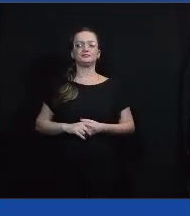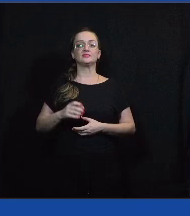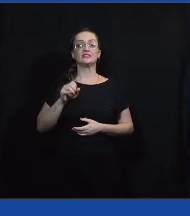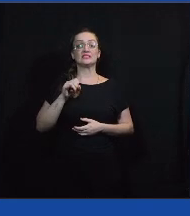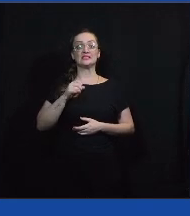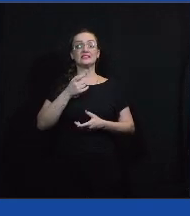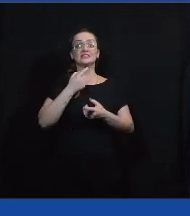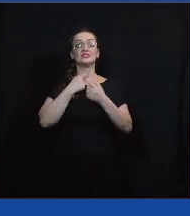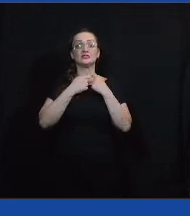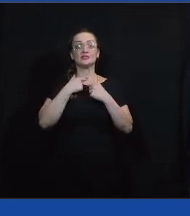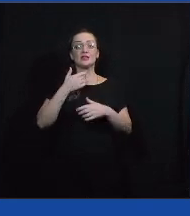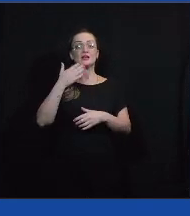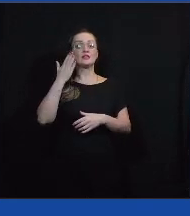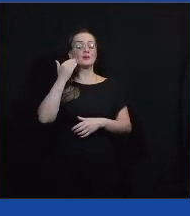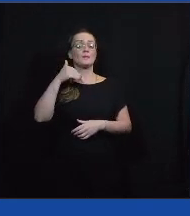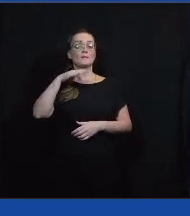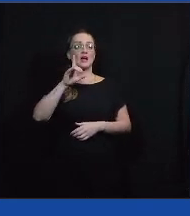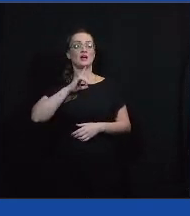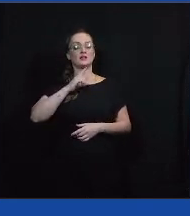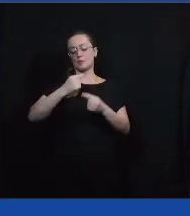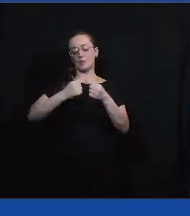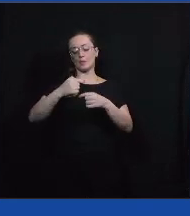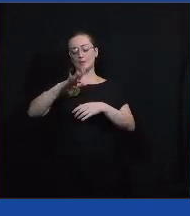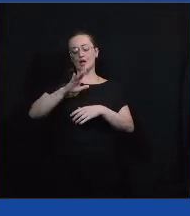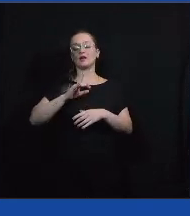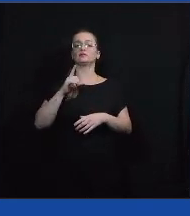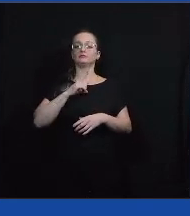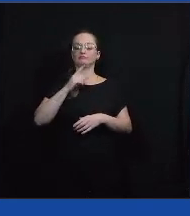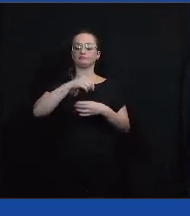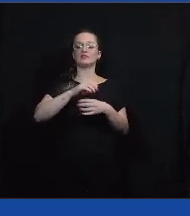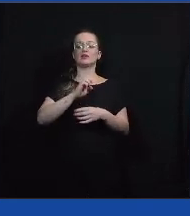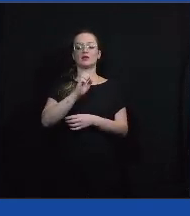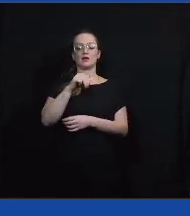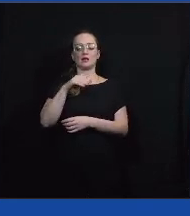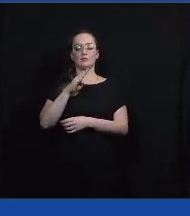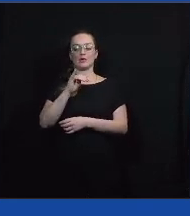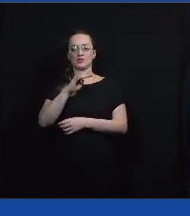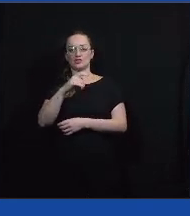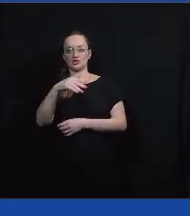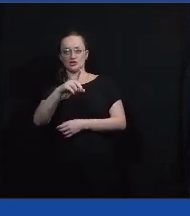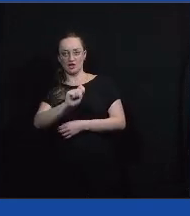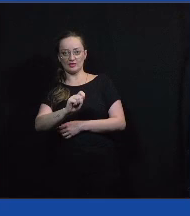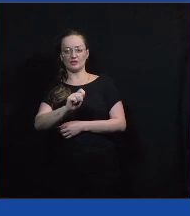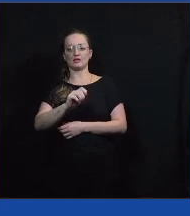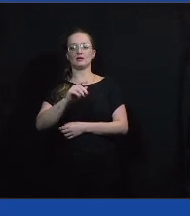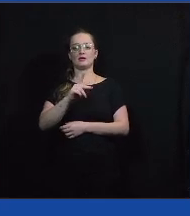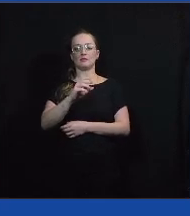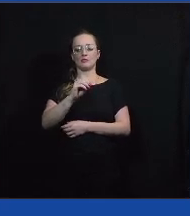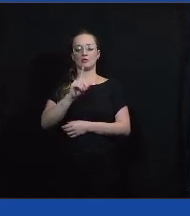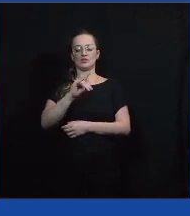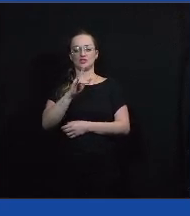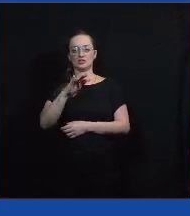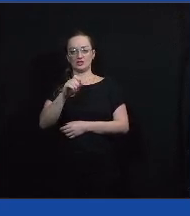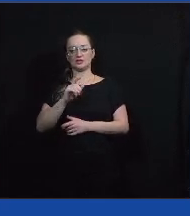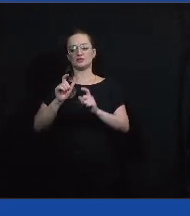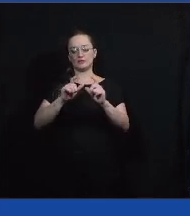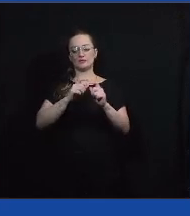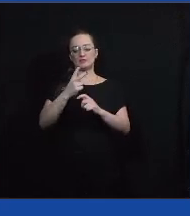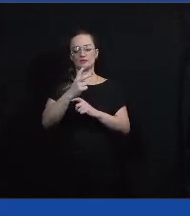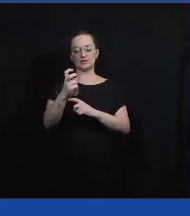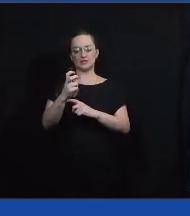saber mais, está saindo mais um monte de política pública nas embaixadas do Politize aí também, em 15 estados do Brasil, 25 cidades, então,